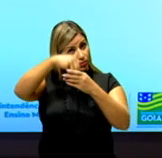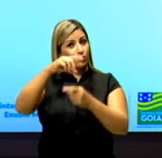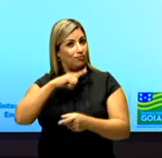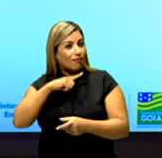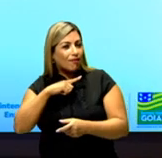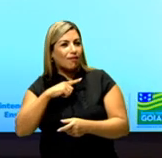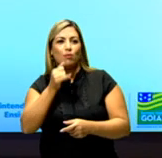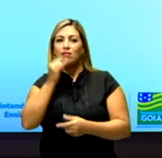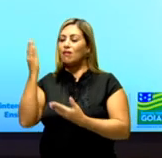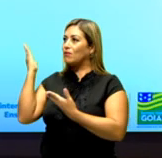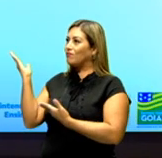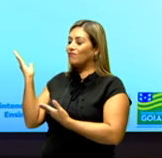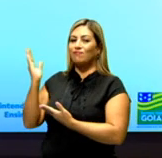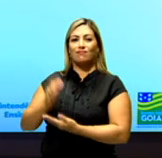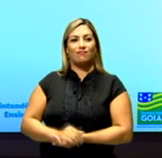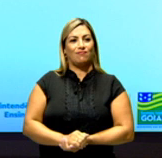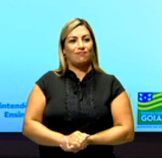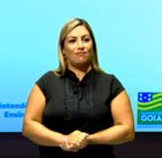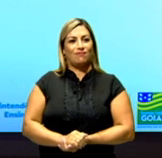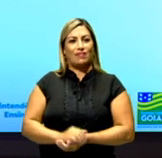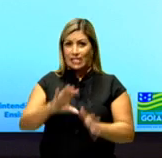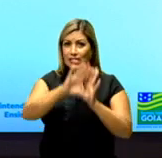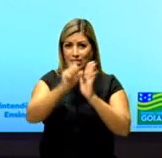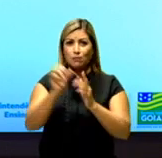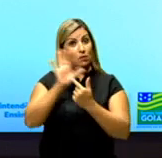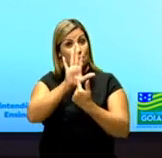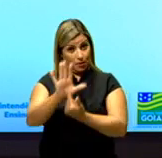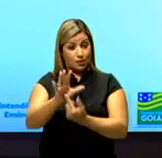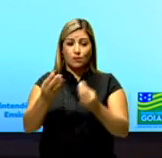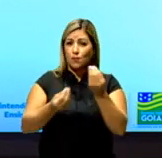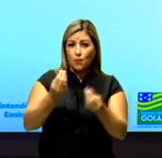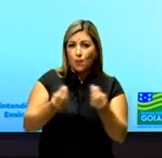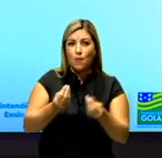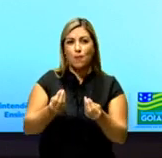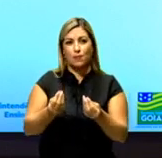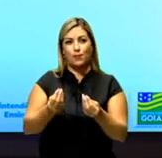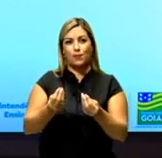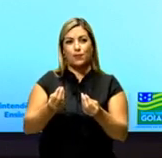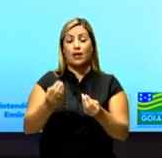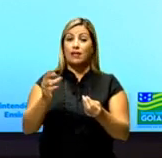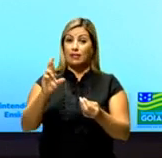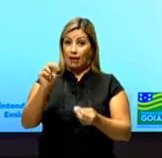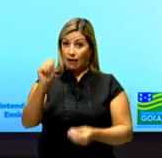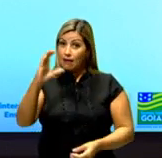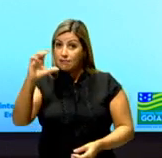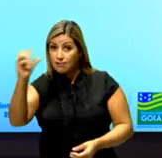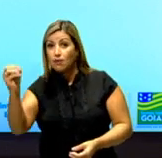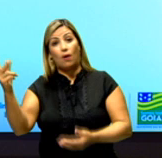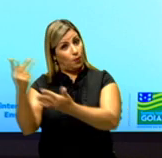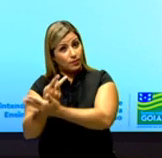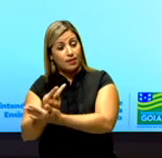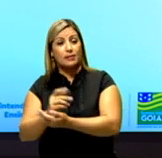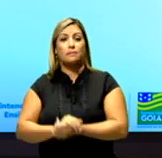dessa equação aqui. Esses símbolos nos indicam como essa reação aconteceu,